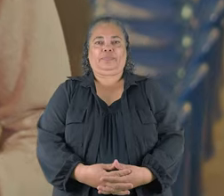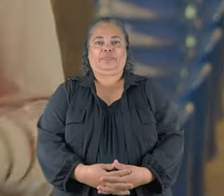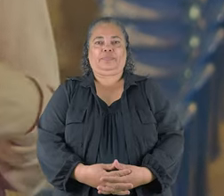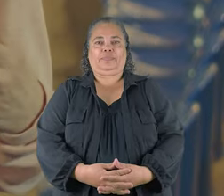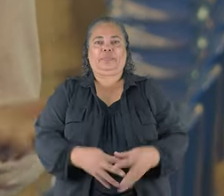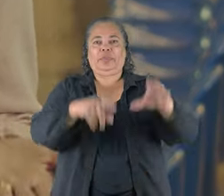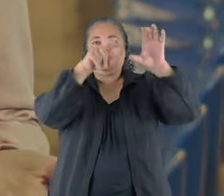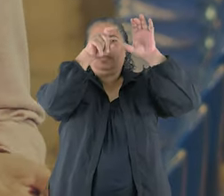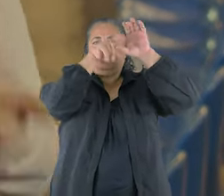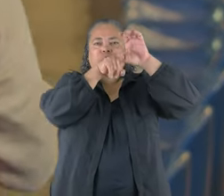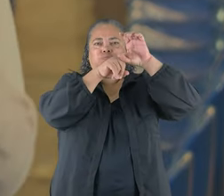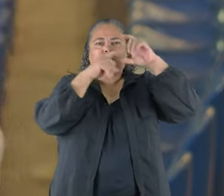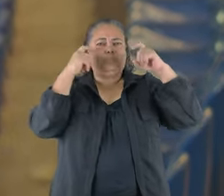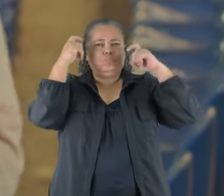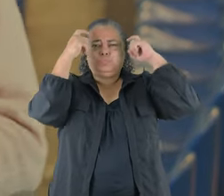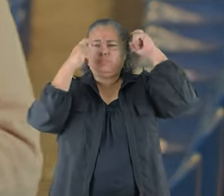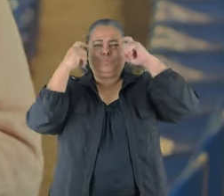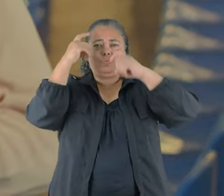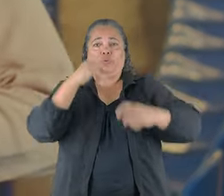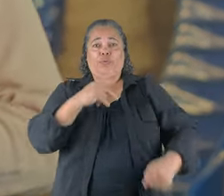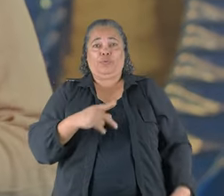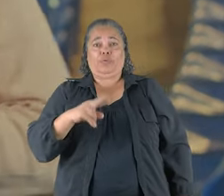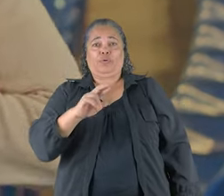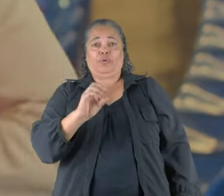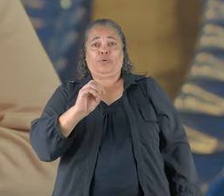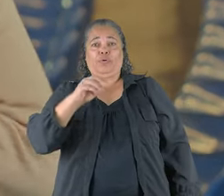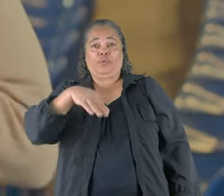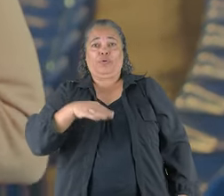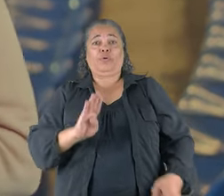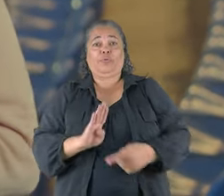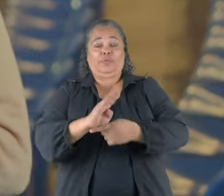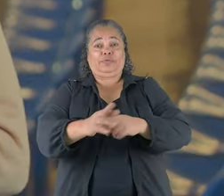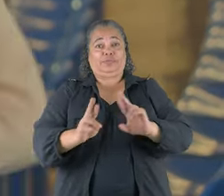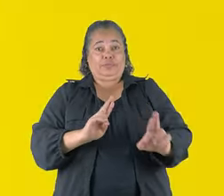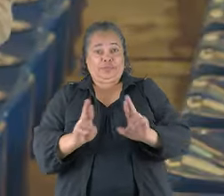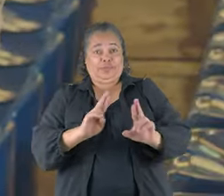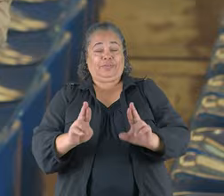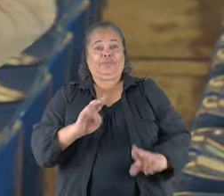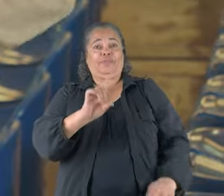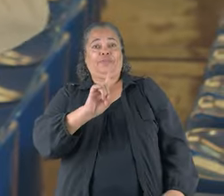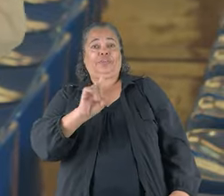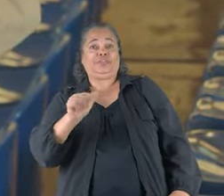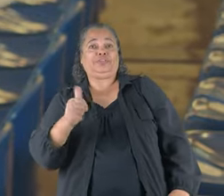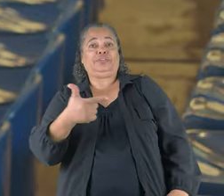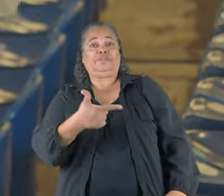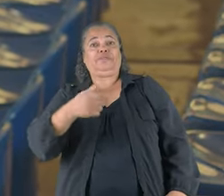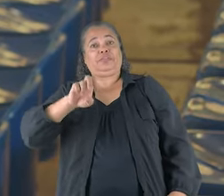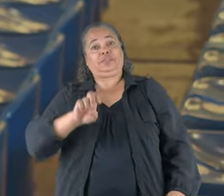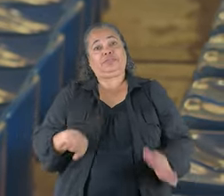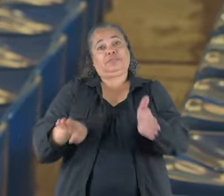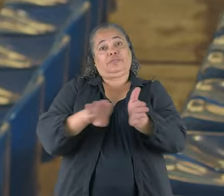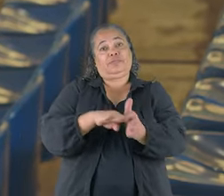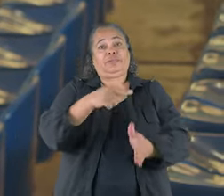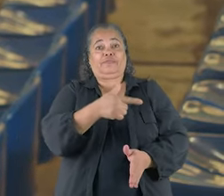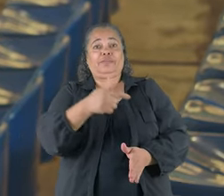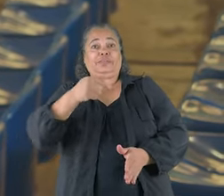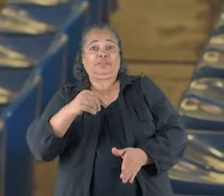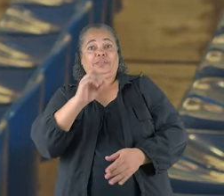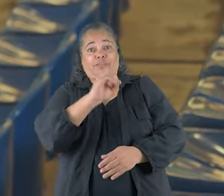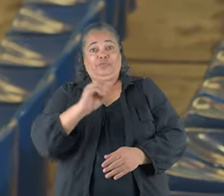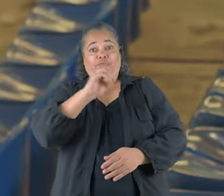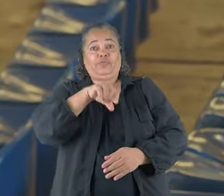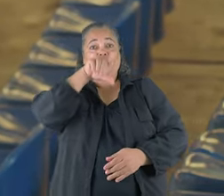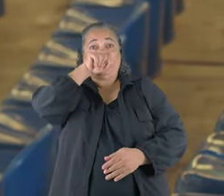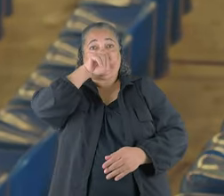Se as dívidas andam tirando o seu sono, o Procon vai te ajudar a resolver. Vem aí o Mutirão Dívida Zero, de 25 a